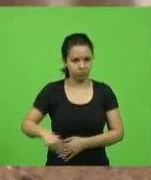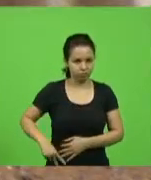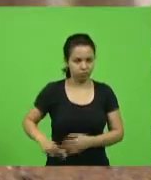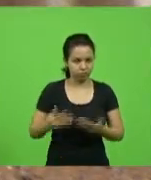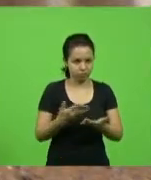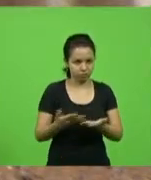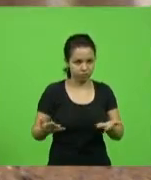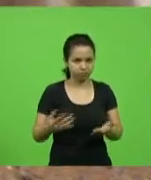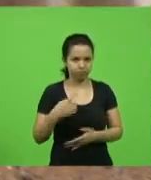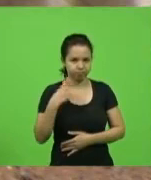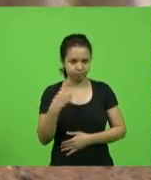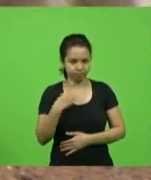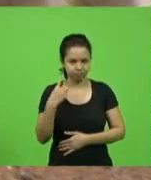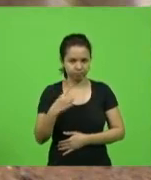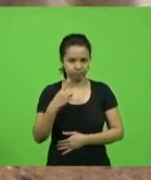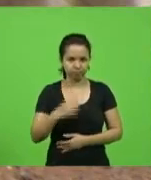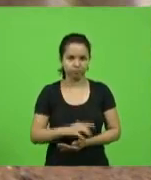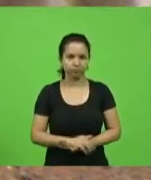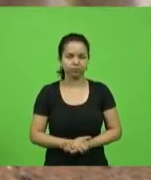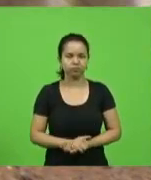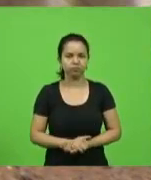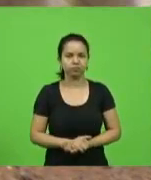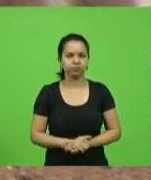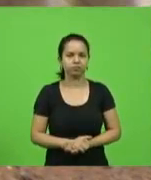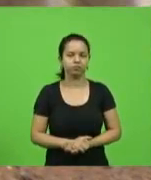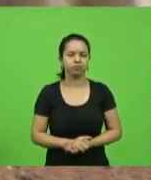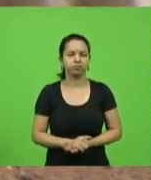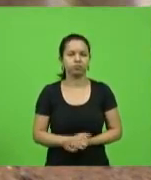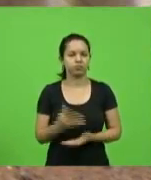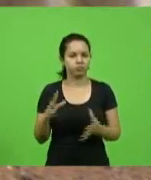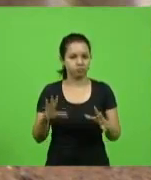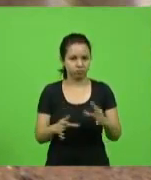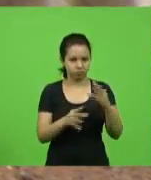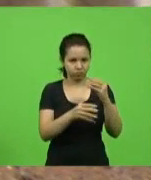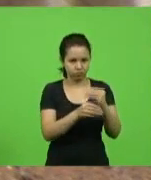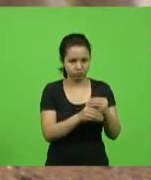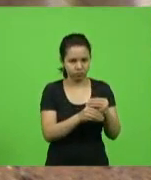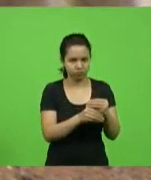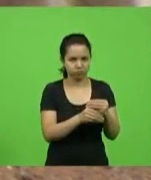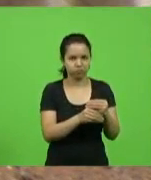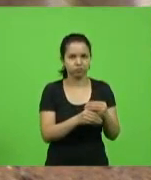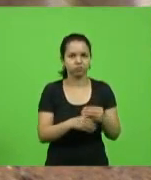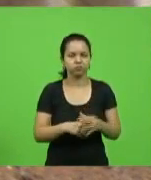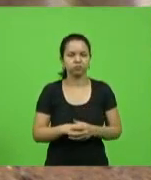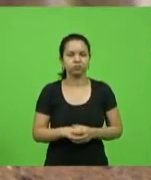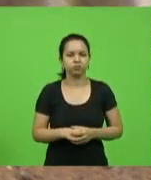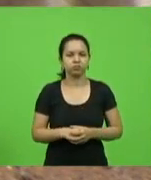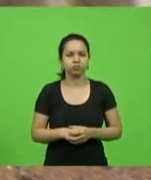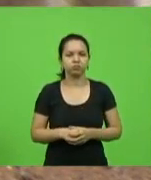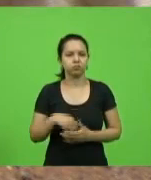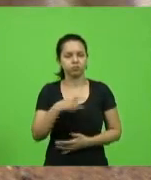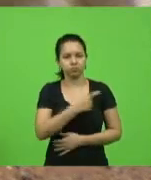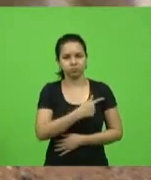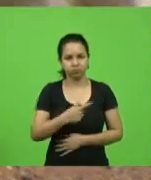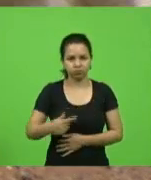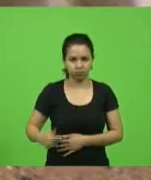deputadas, só para acrescentar que o próprio governo,